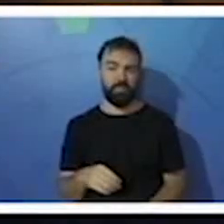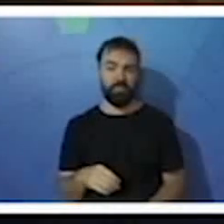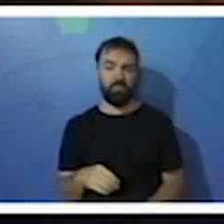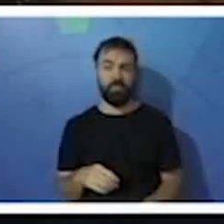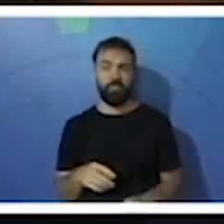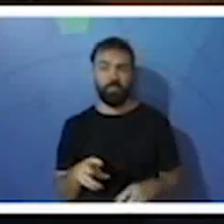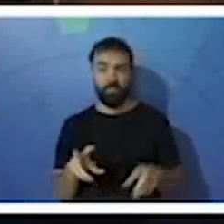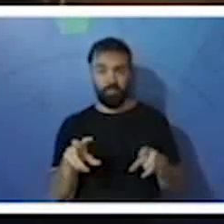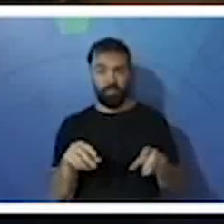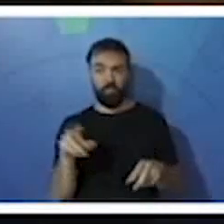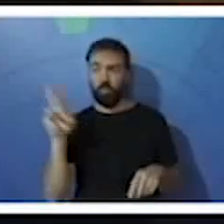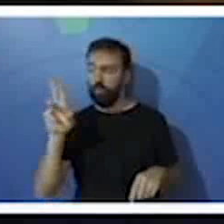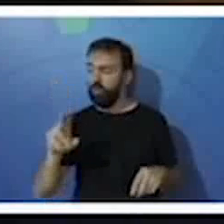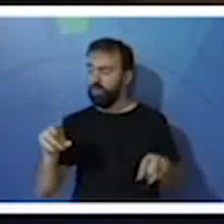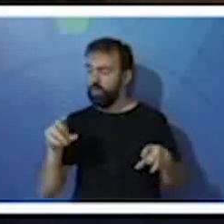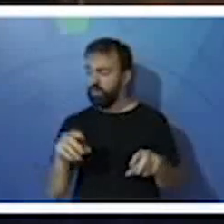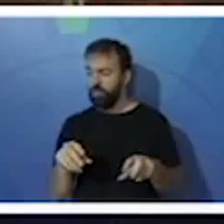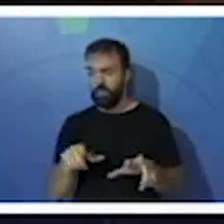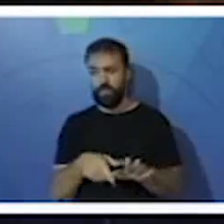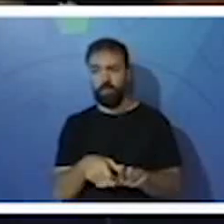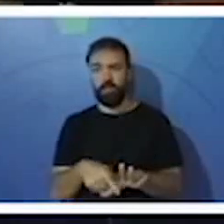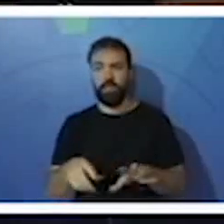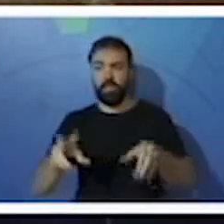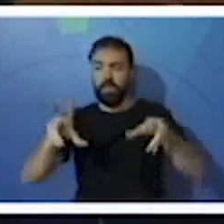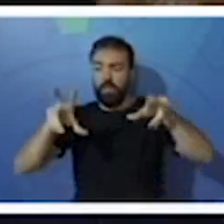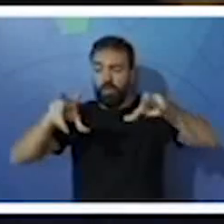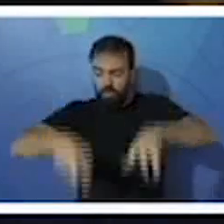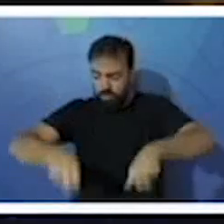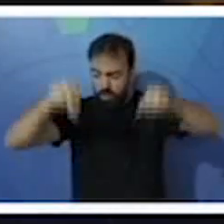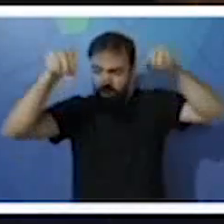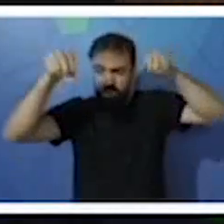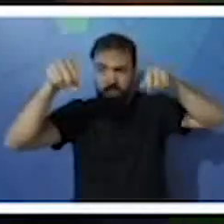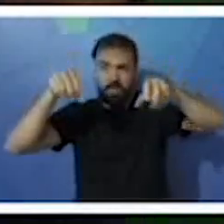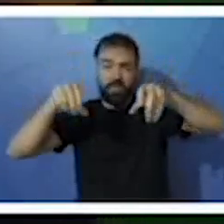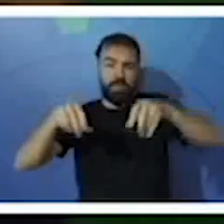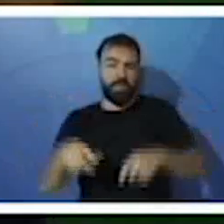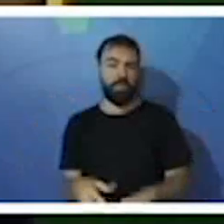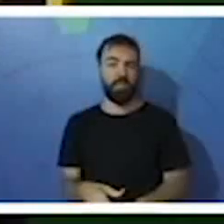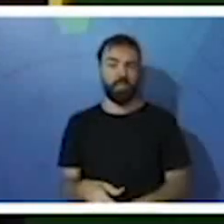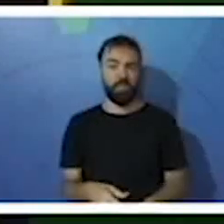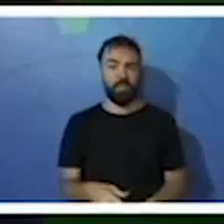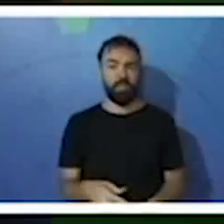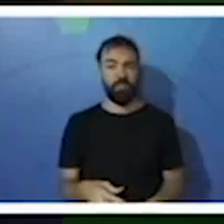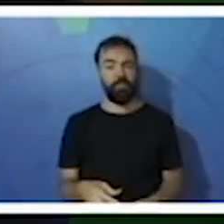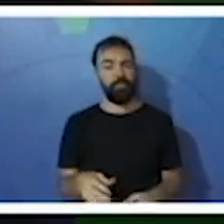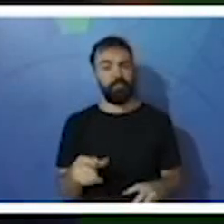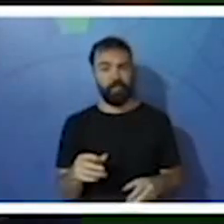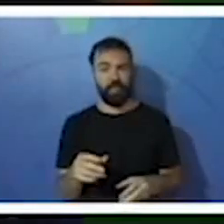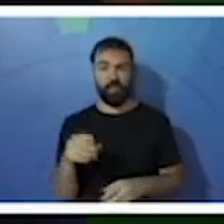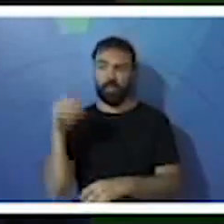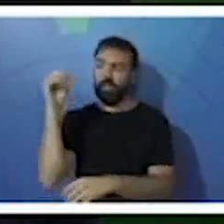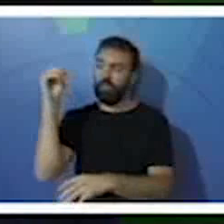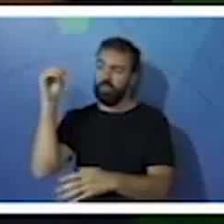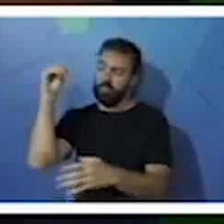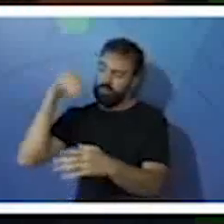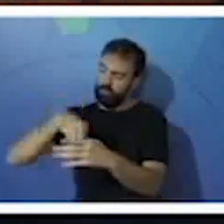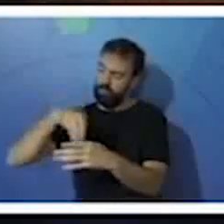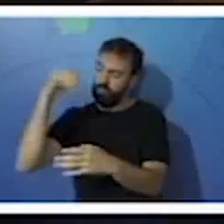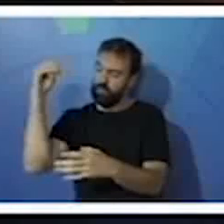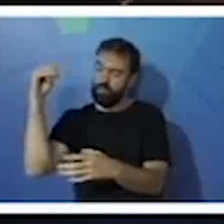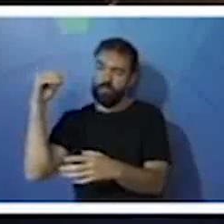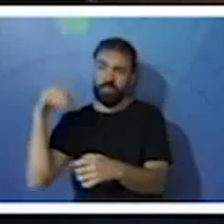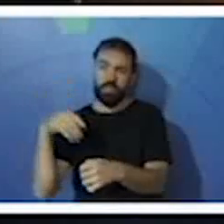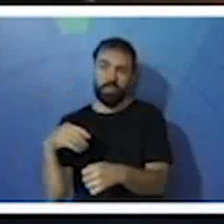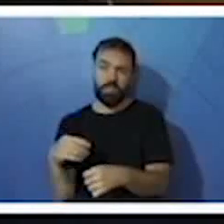para capturar, matar e pegar as presas. Então, não daria certo. Enquanto a avestruz, como nós vimos,